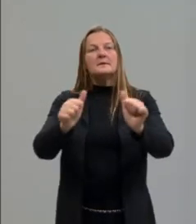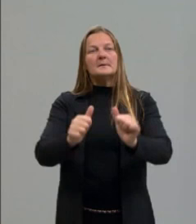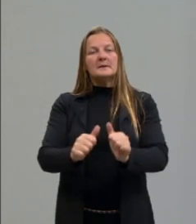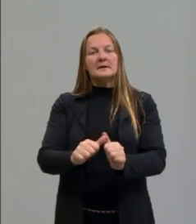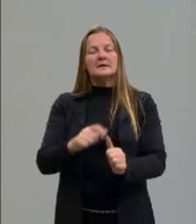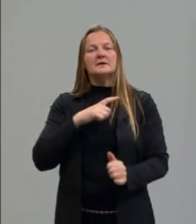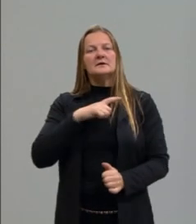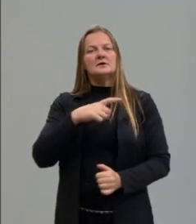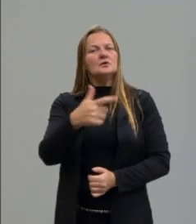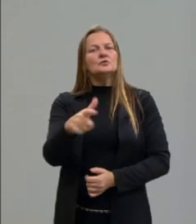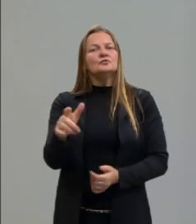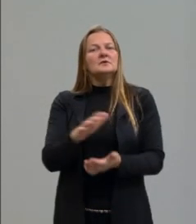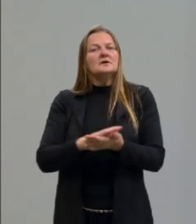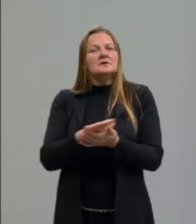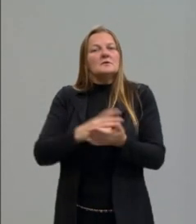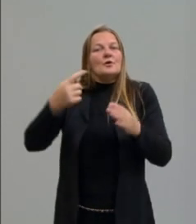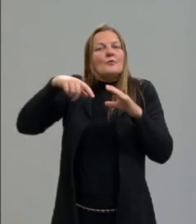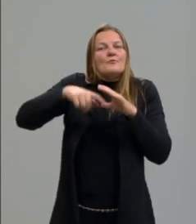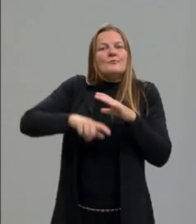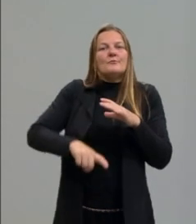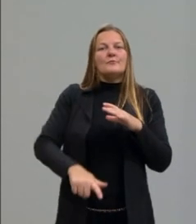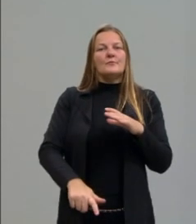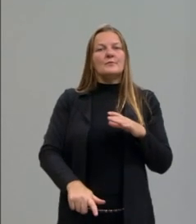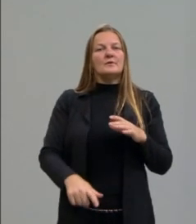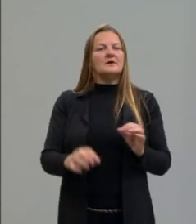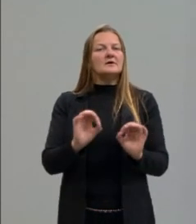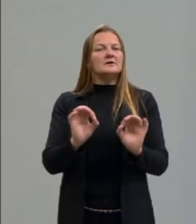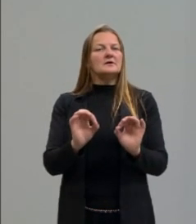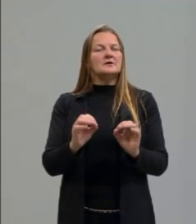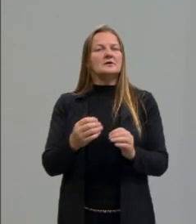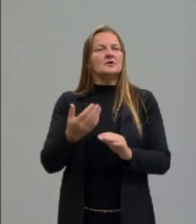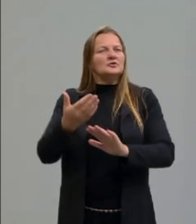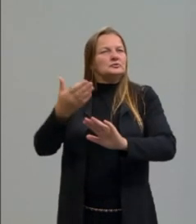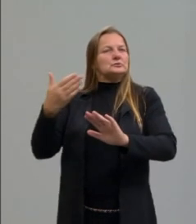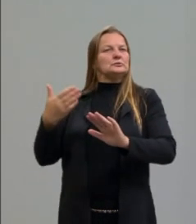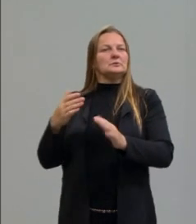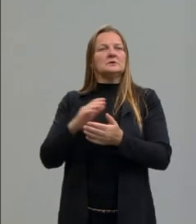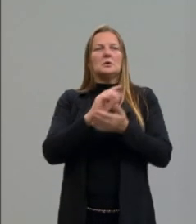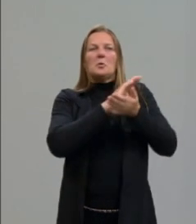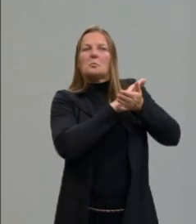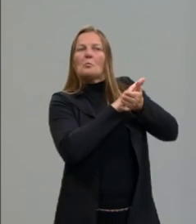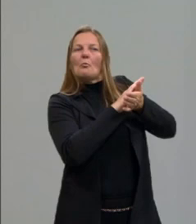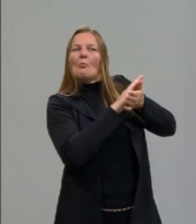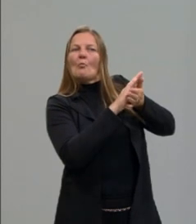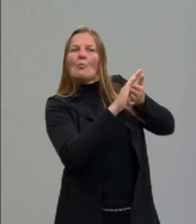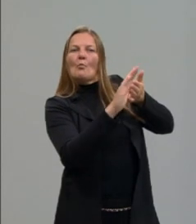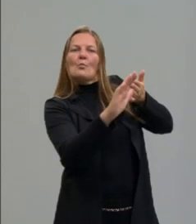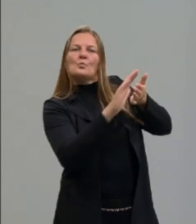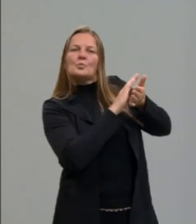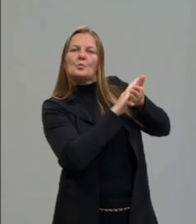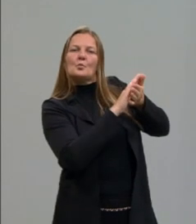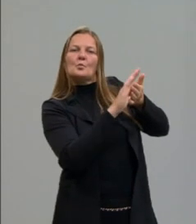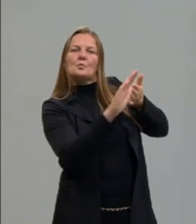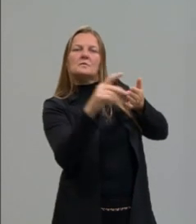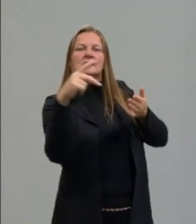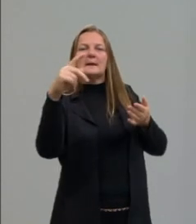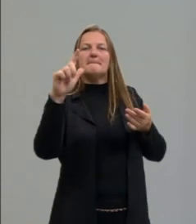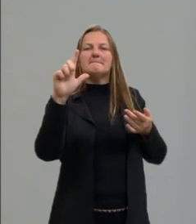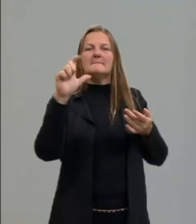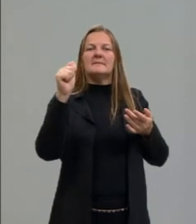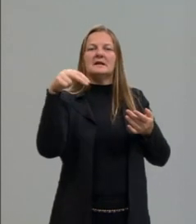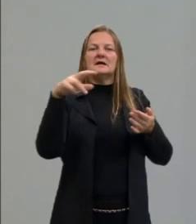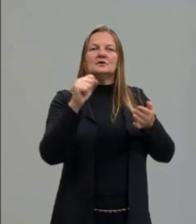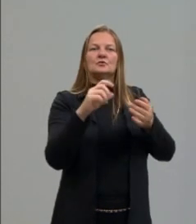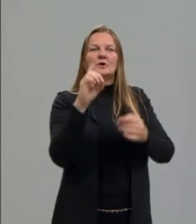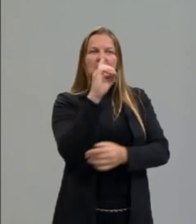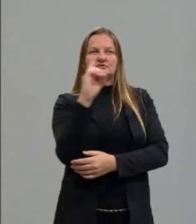não tem muita profundidade, nem muita sombra. Parece que está todo mundo mais ou menos no mesmo plano. E à